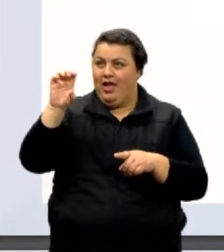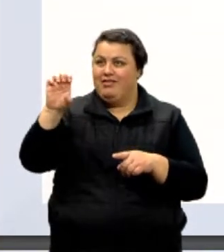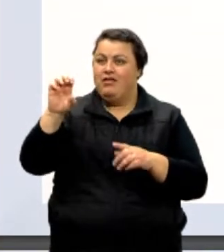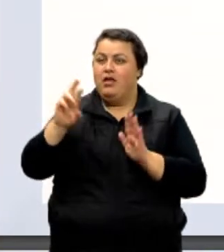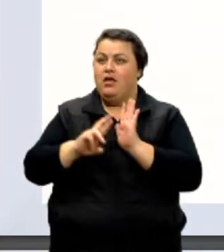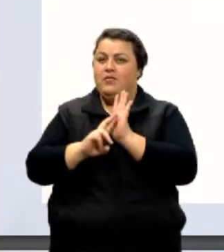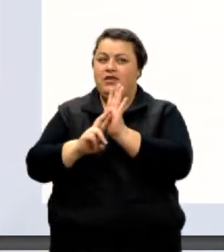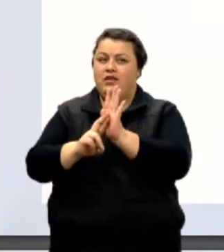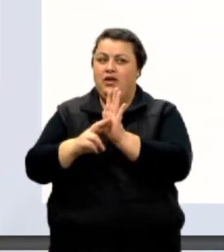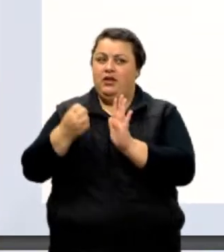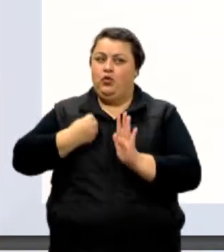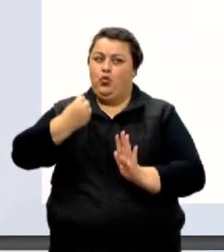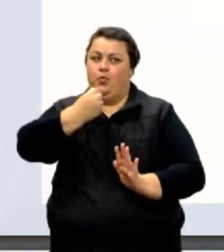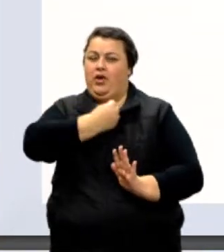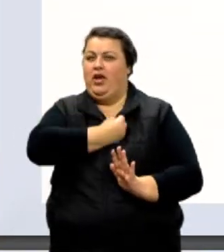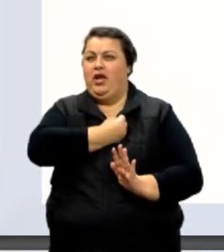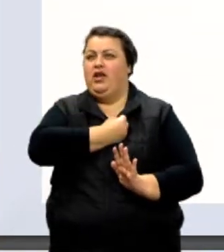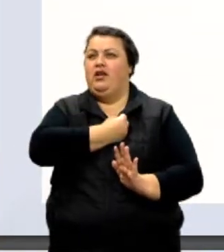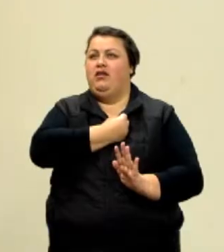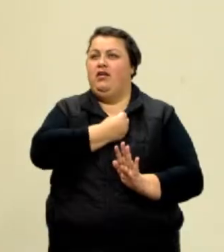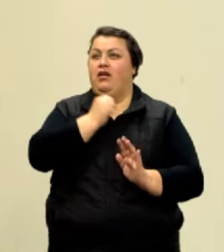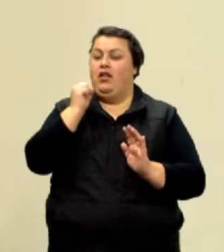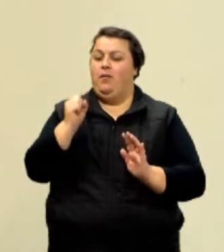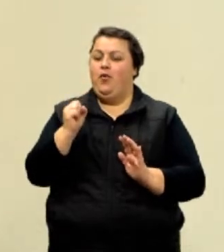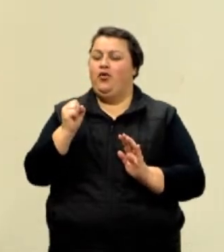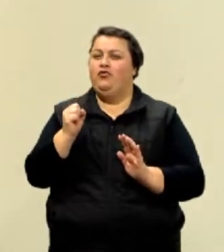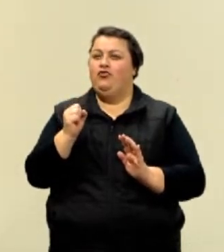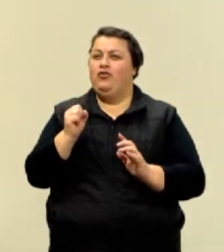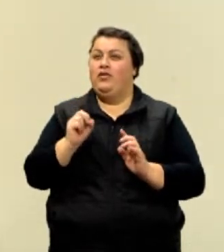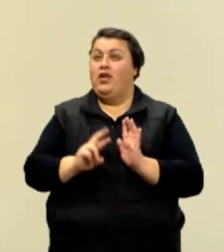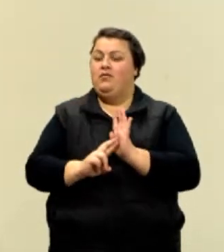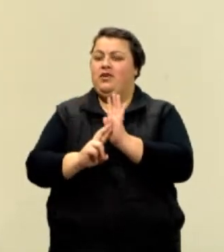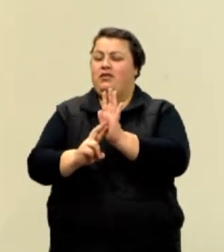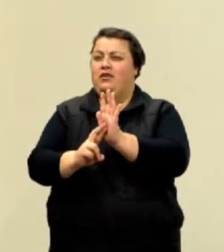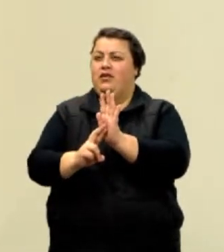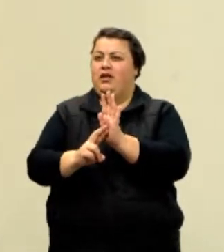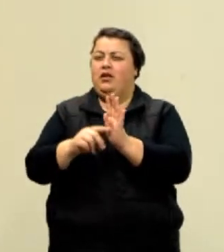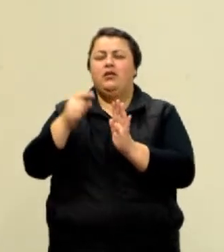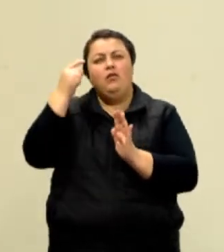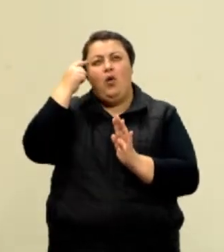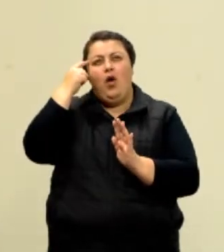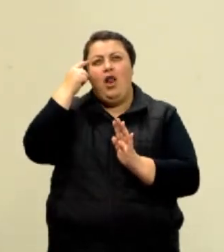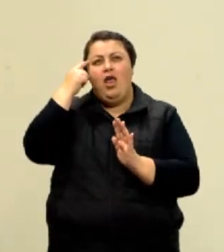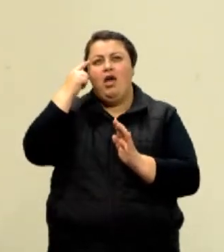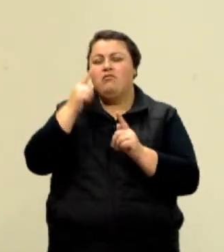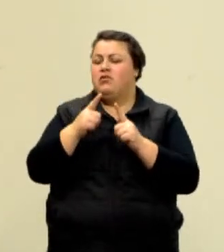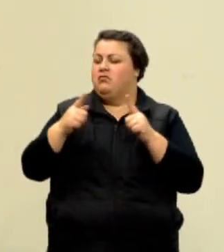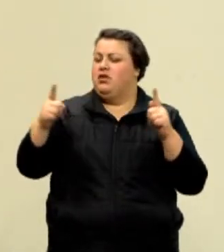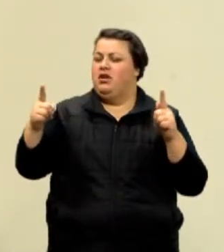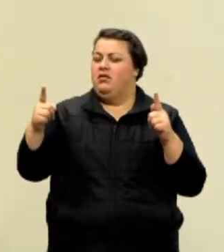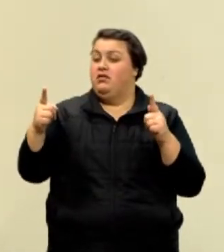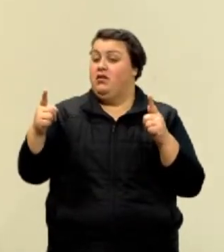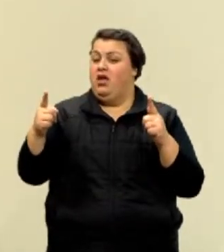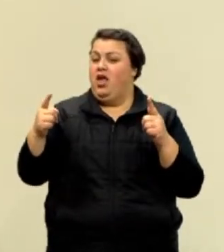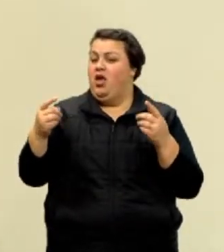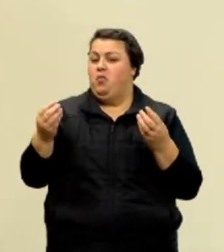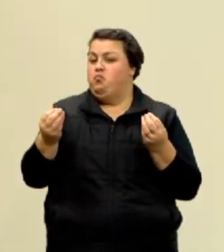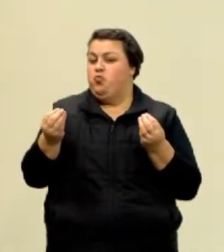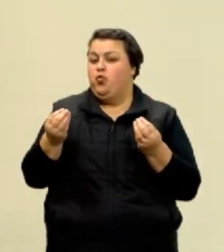a gente chama de grandeza. Olha bem, uma definição muito ampla de grandeza, grandeza, qualquer coisa que tu pode expressar